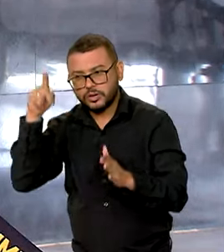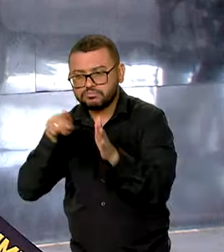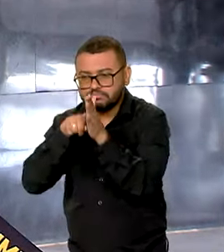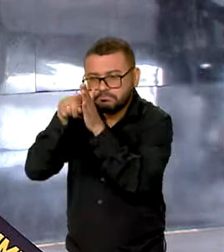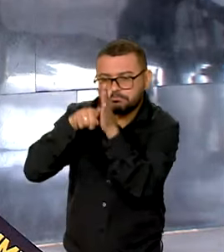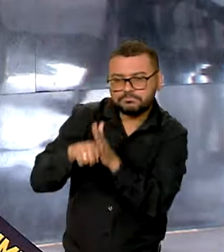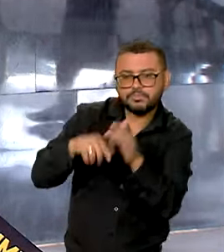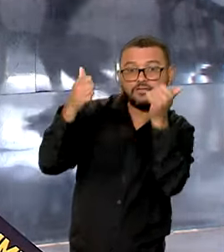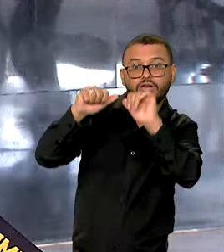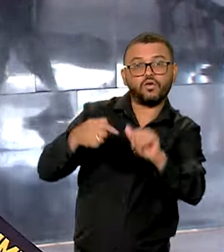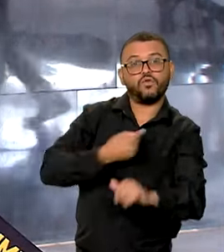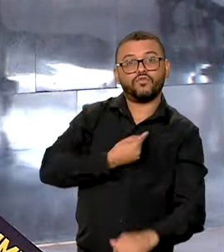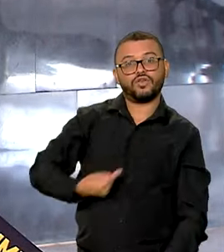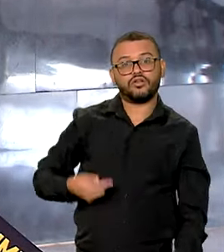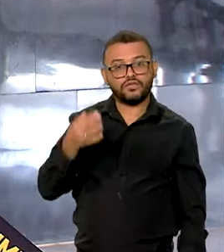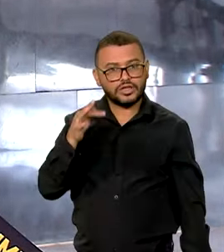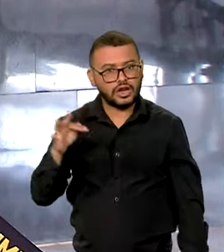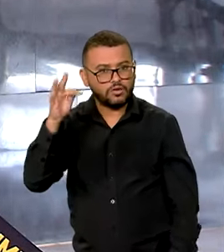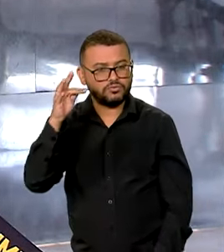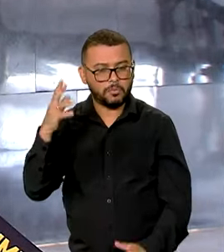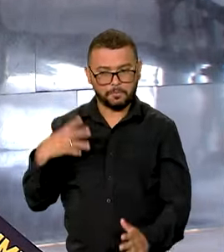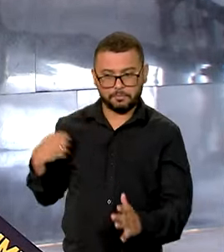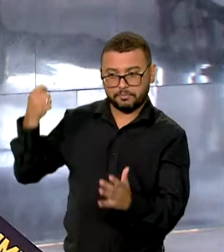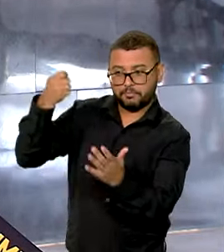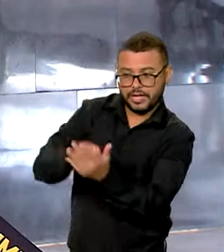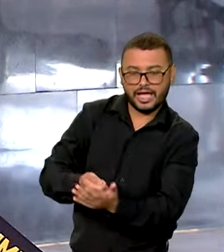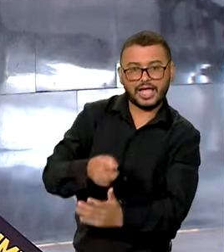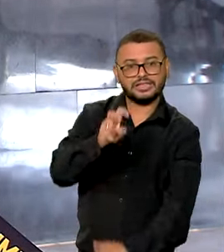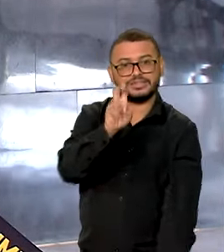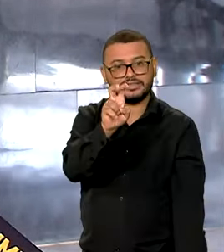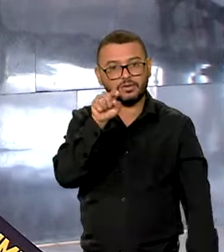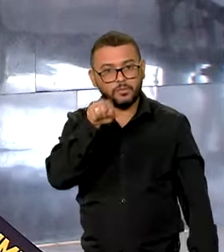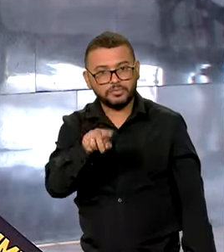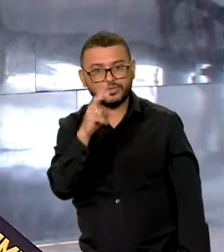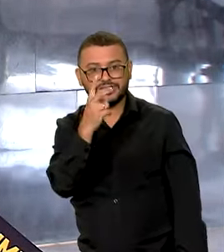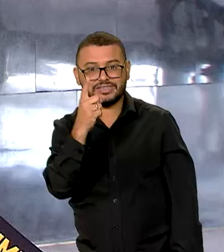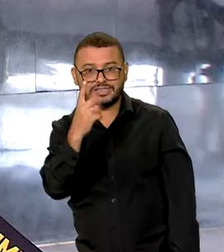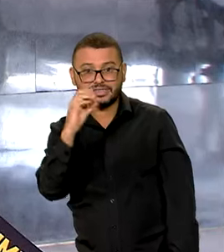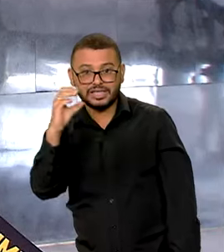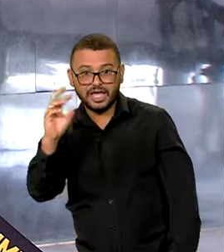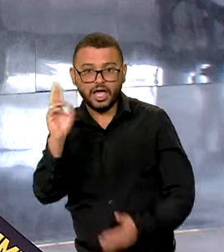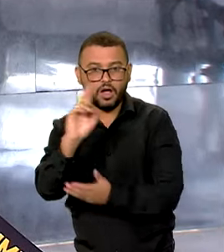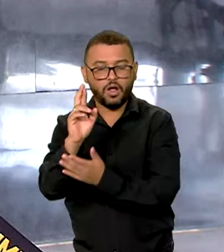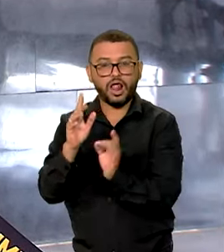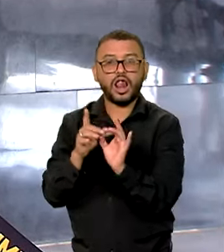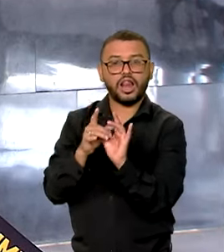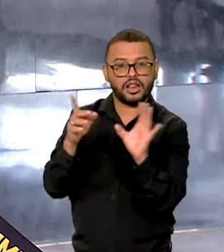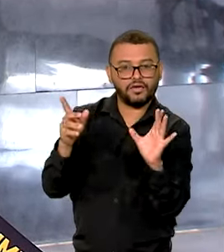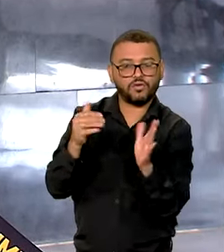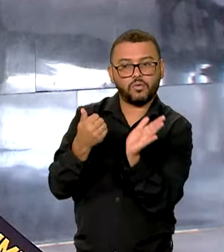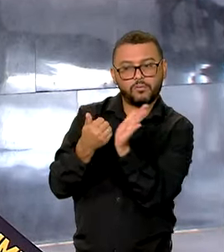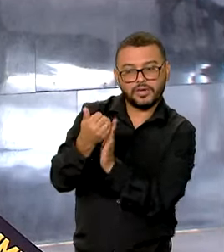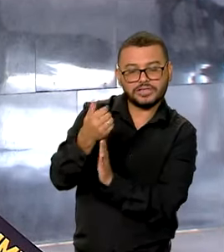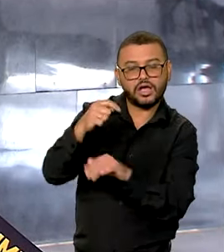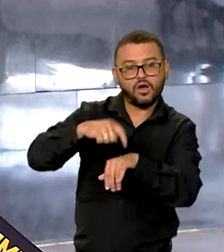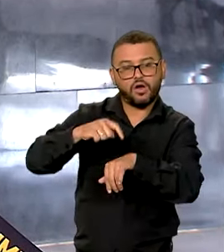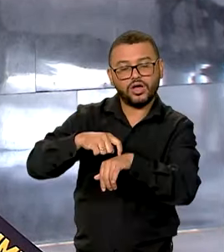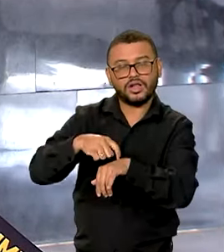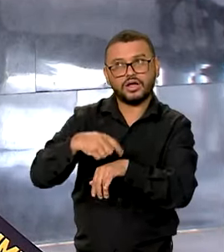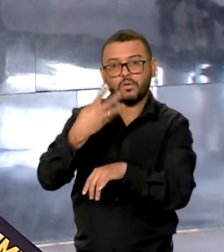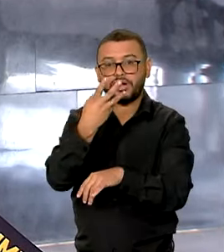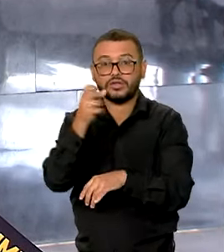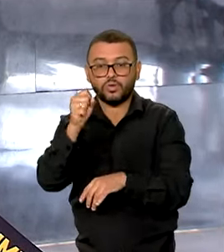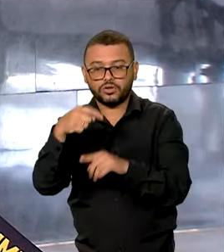governo federal e o pagamento da parcela única do auxílio no valor de R 5.100 ficará disponível em até 48